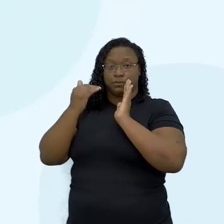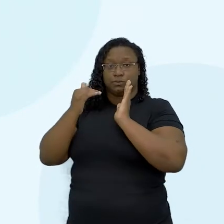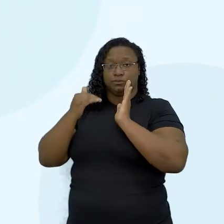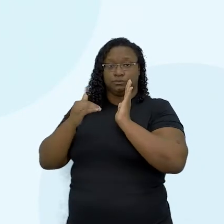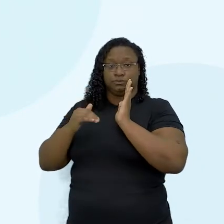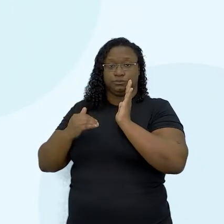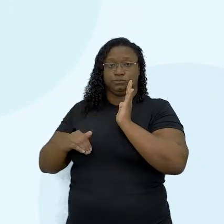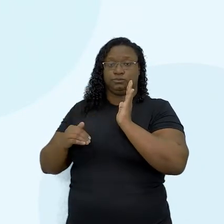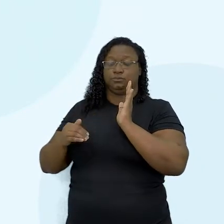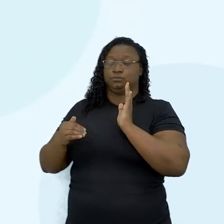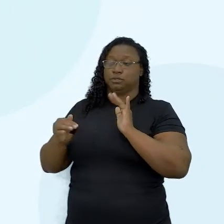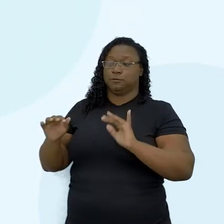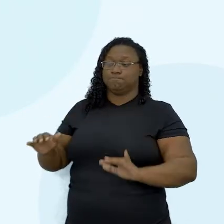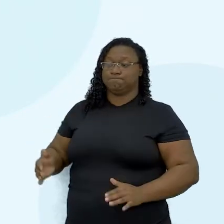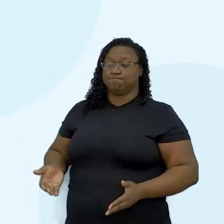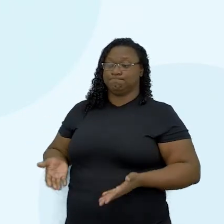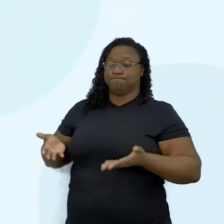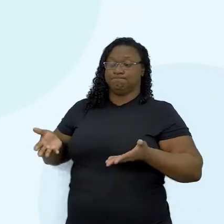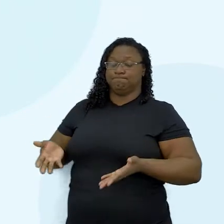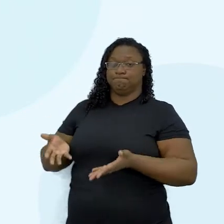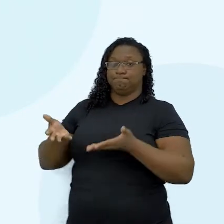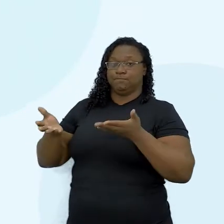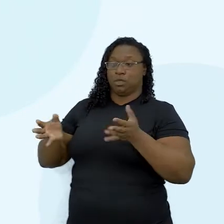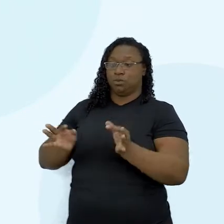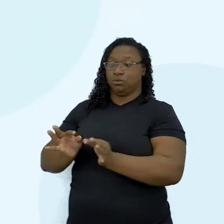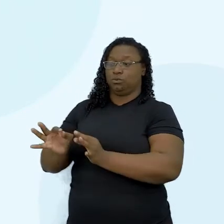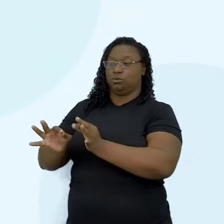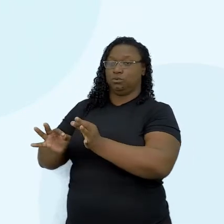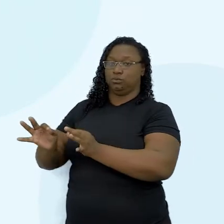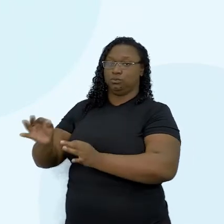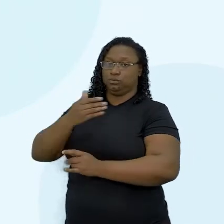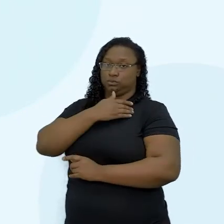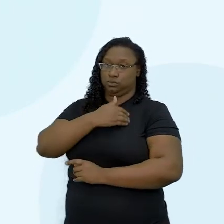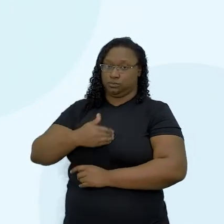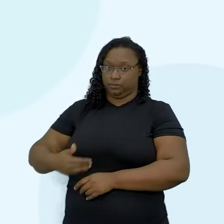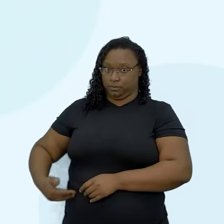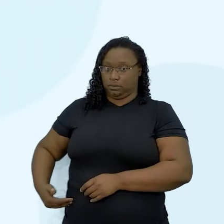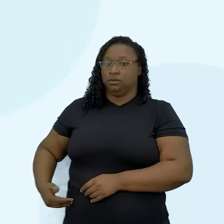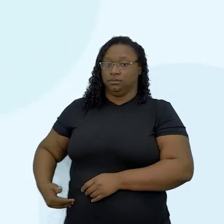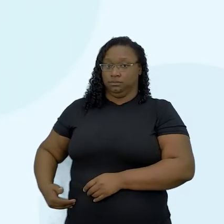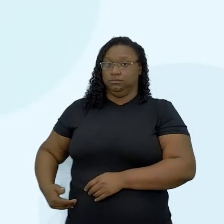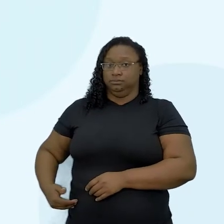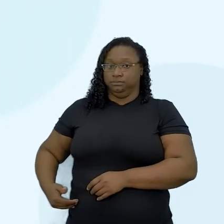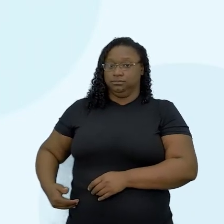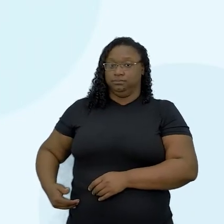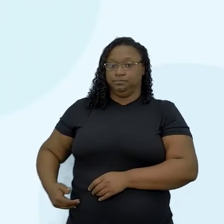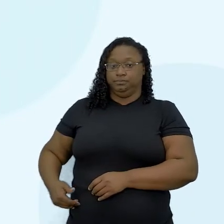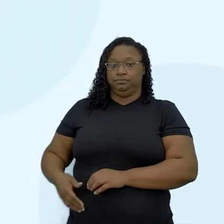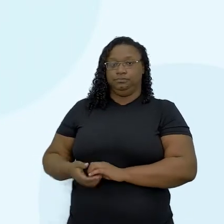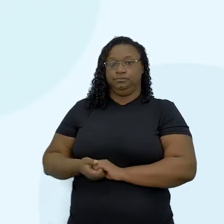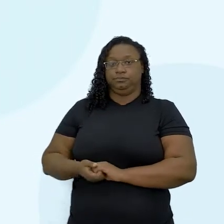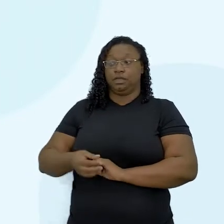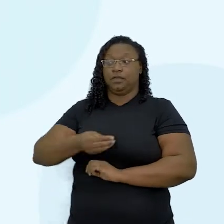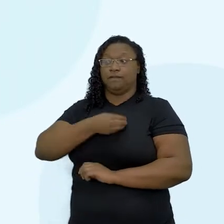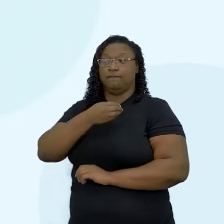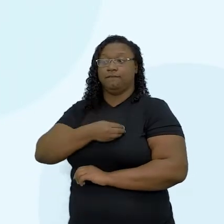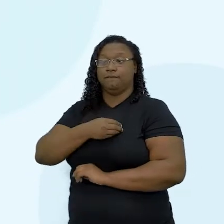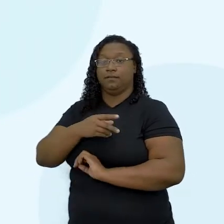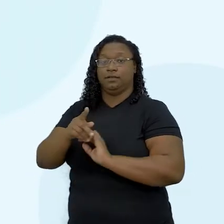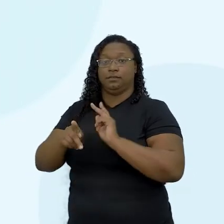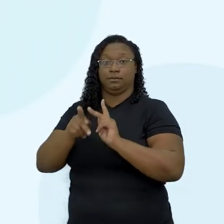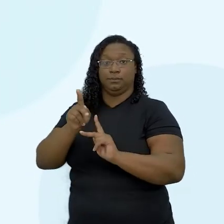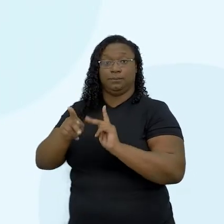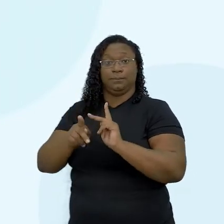políticas para aumentar o controle dos governos sobre a vida da população.